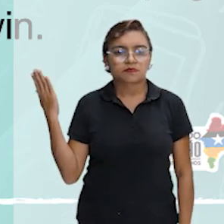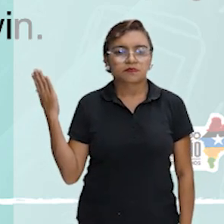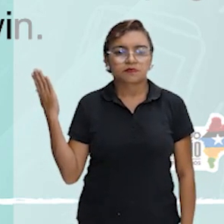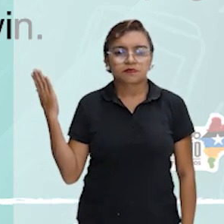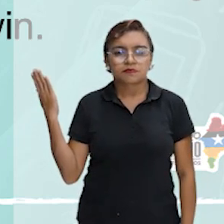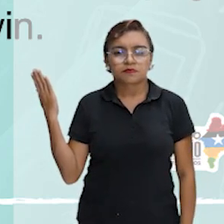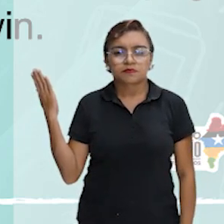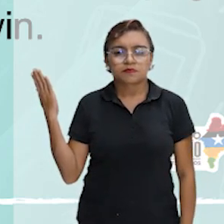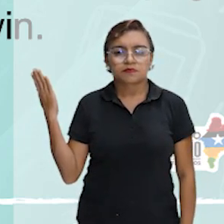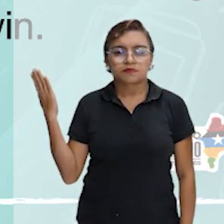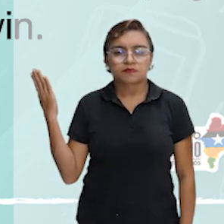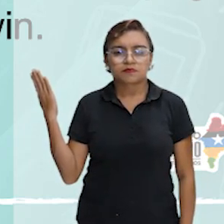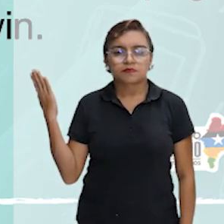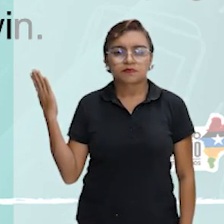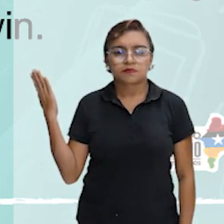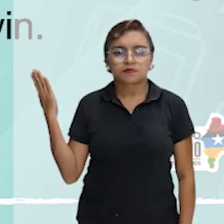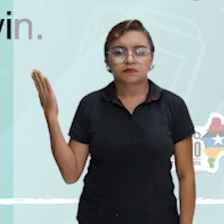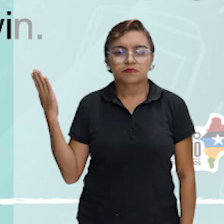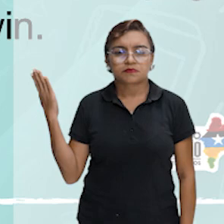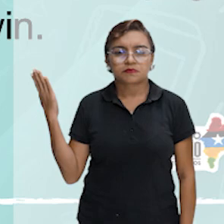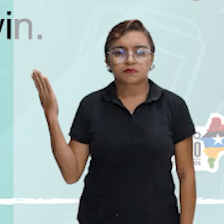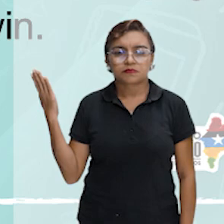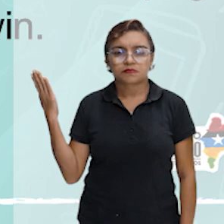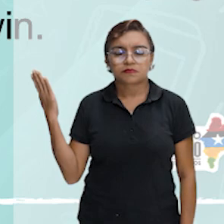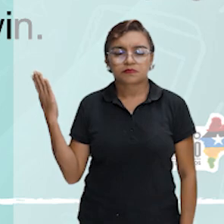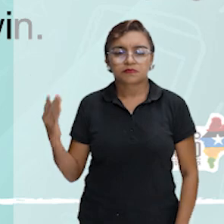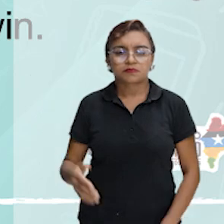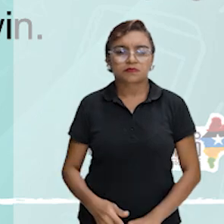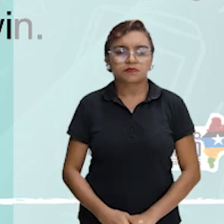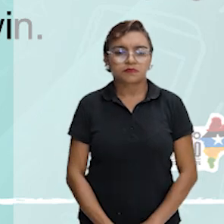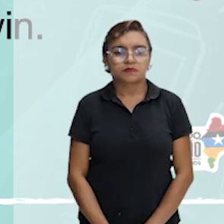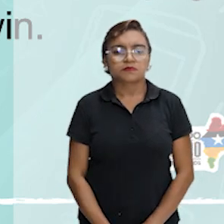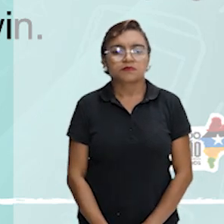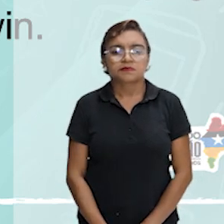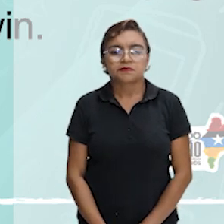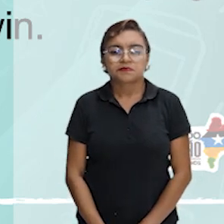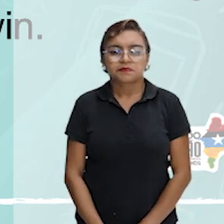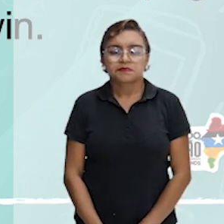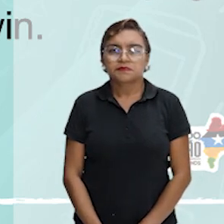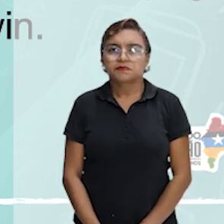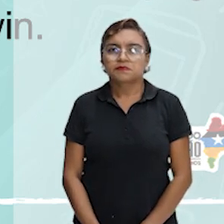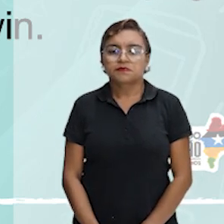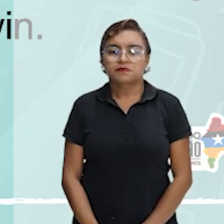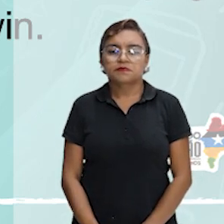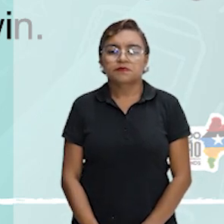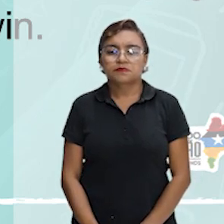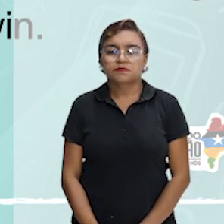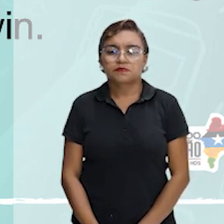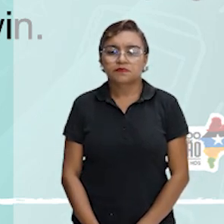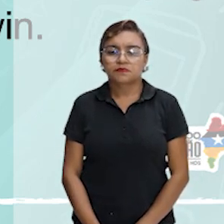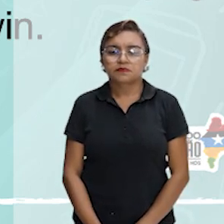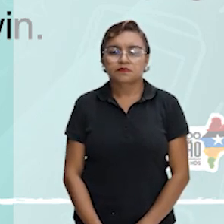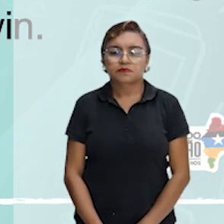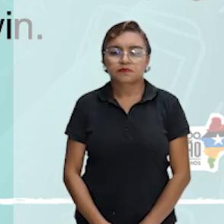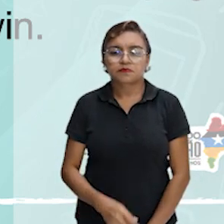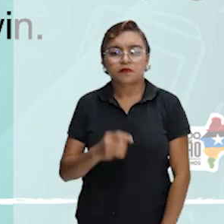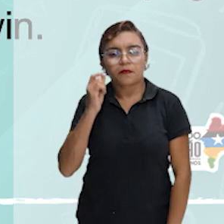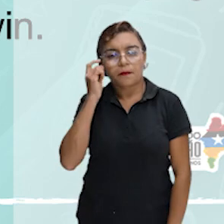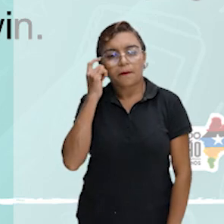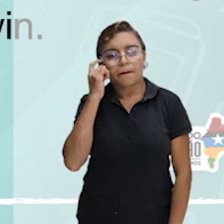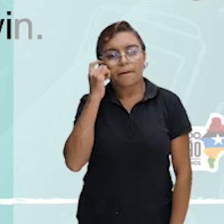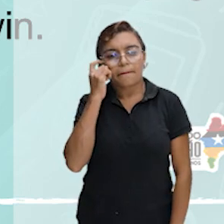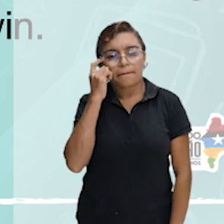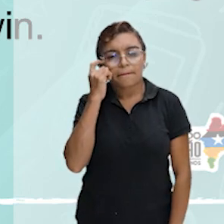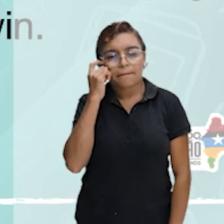de pesquisas de Wickham na capital inglesa. Controvérsias em torno das origens remotas de